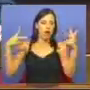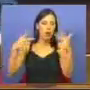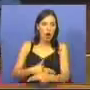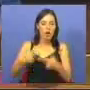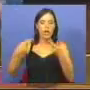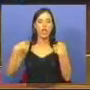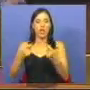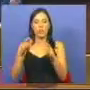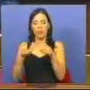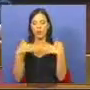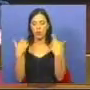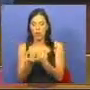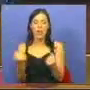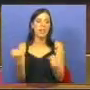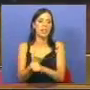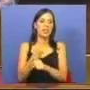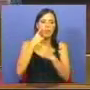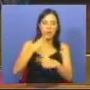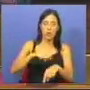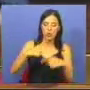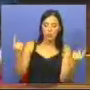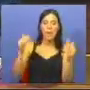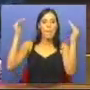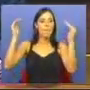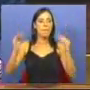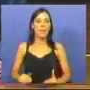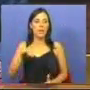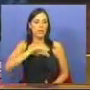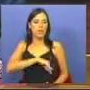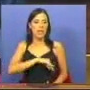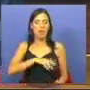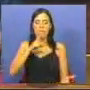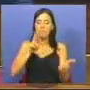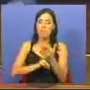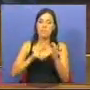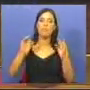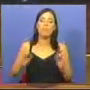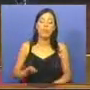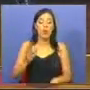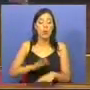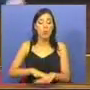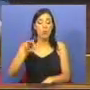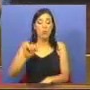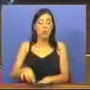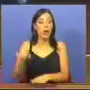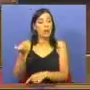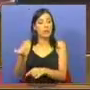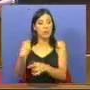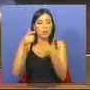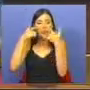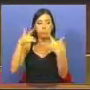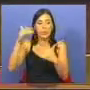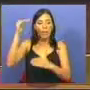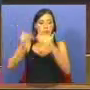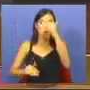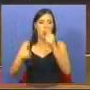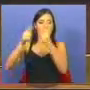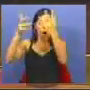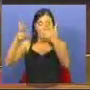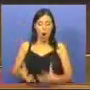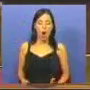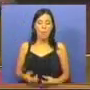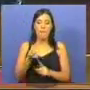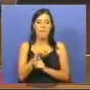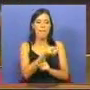na despesa social, nos serviços públicos, na diminuição dos salários reais, em nome de uma austeridade, em nome de equilíbrios orçamentais, em